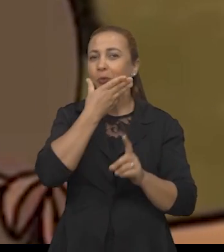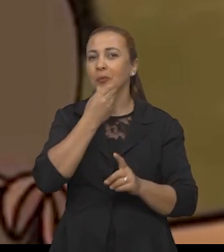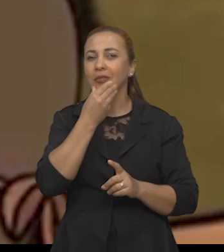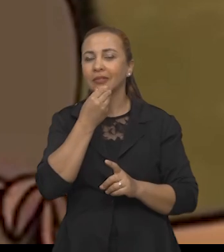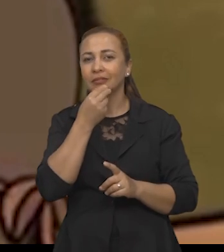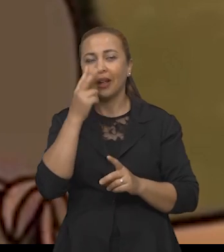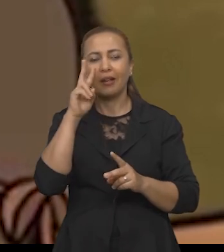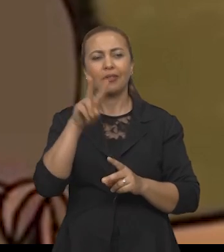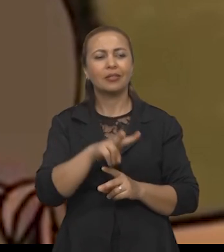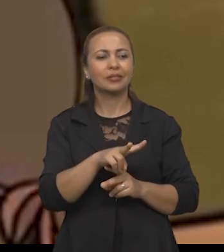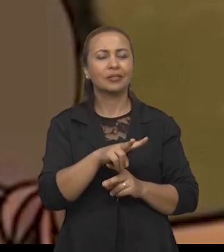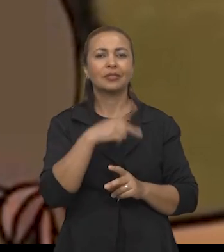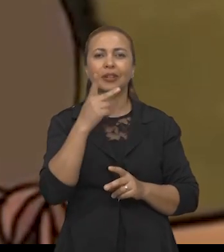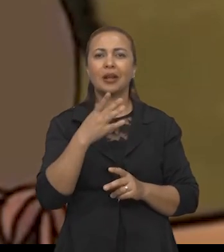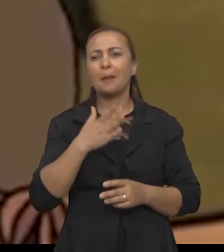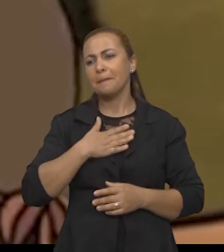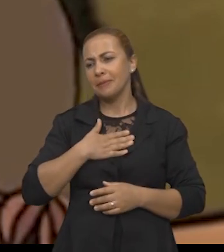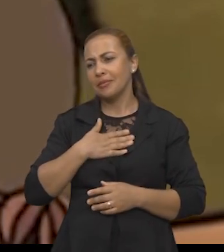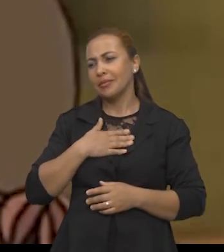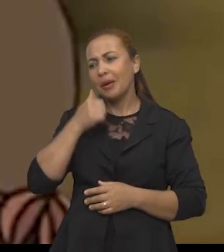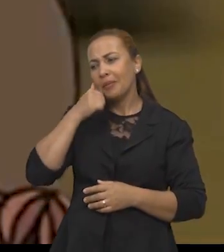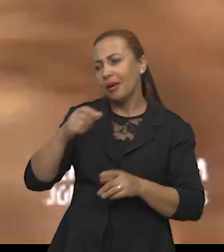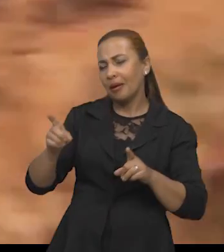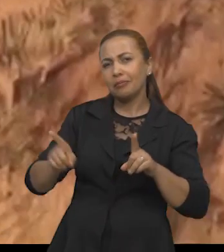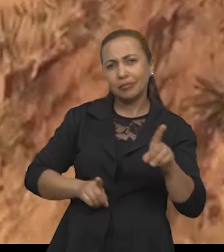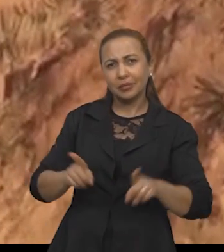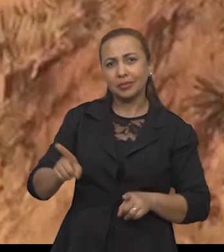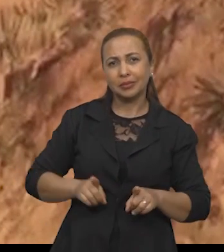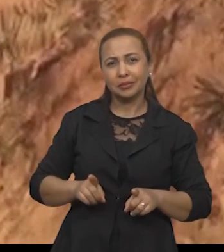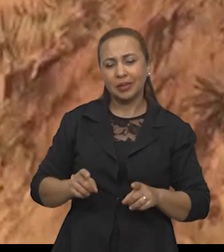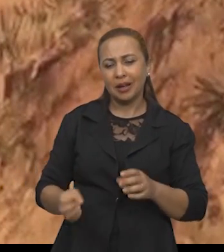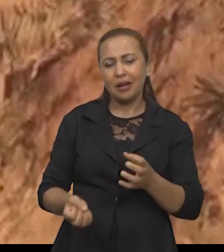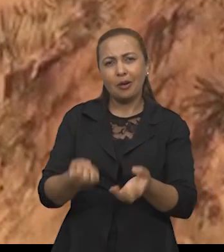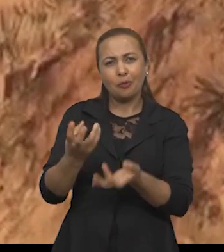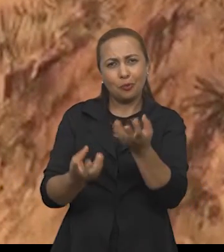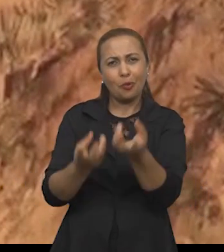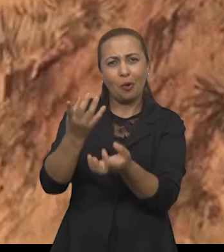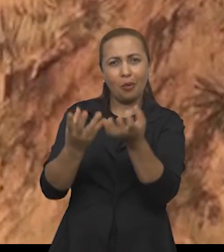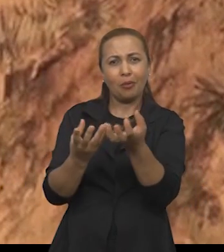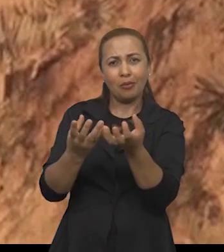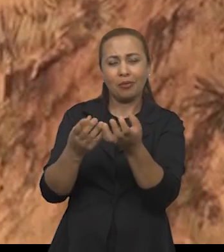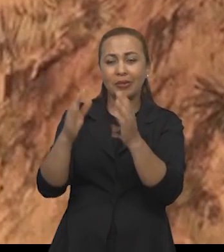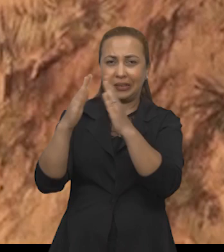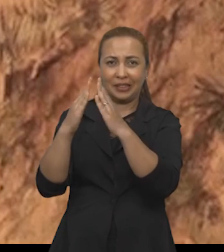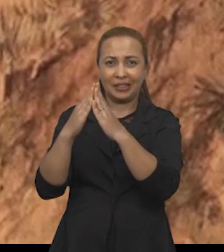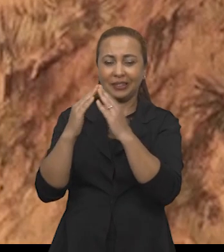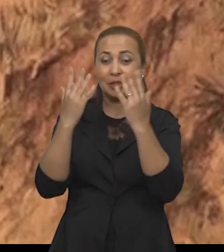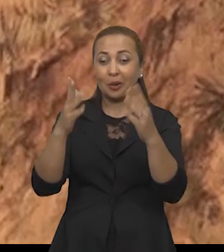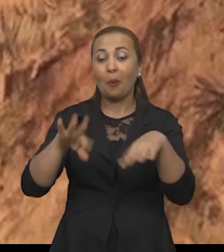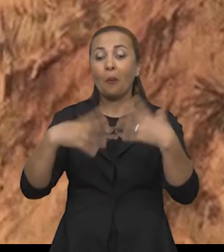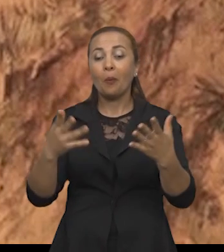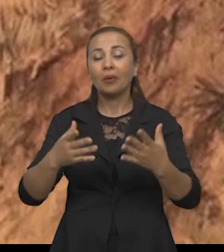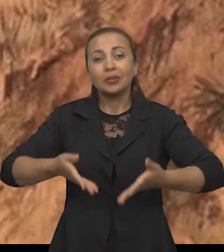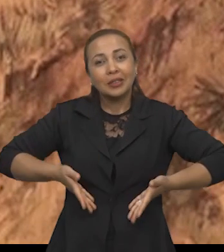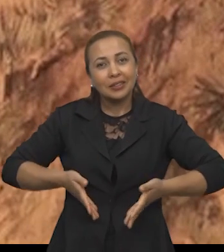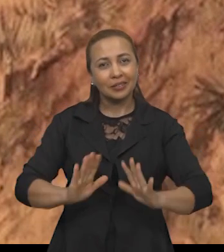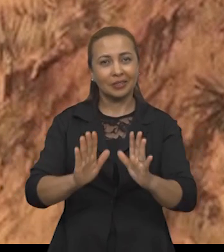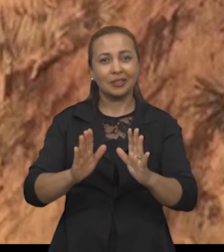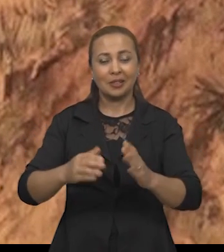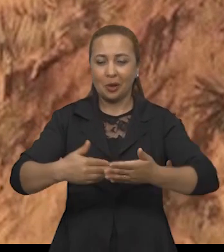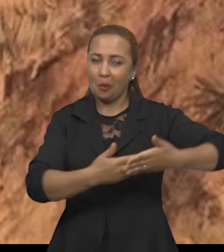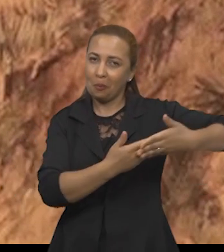nome de João, é Maria, diz, voltando pra aldeia dela. Minha prima, acenda uma fogueira na porta da sua casa quando o seu filho João